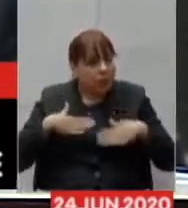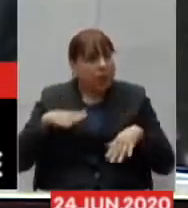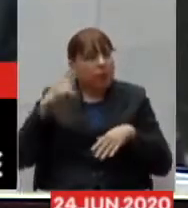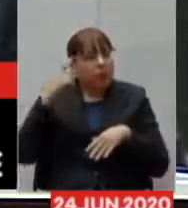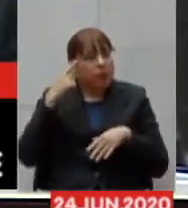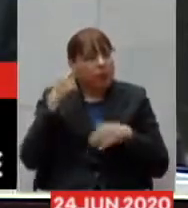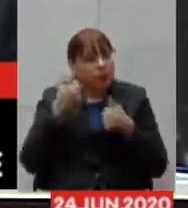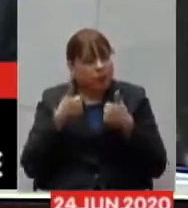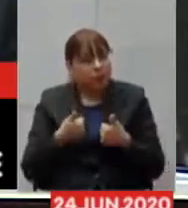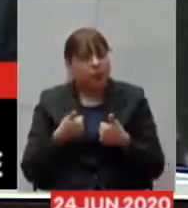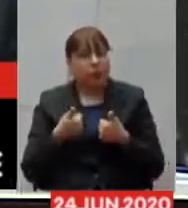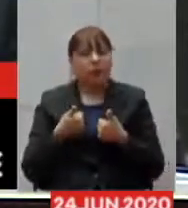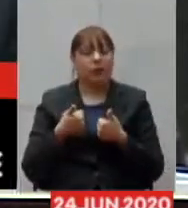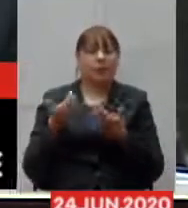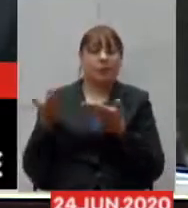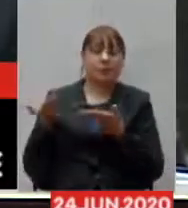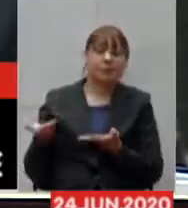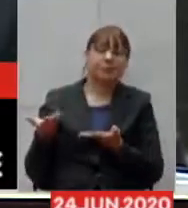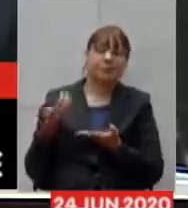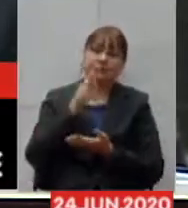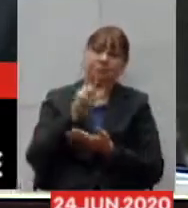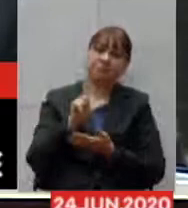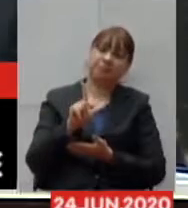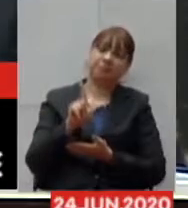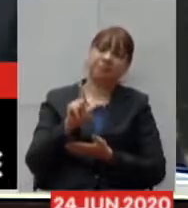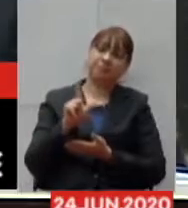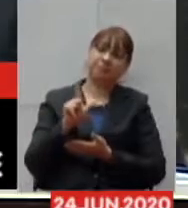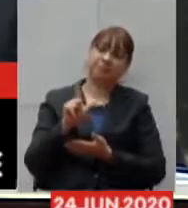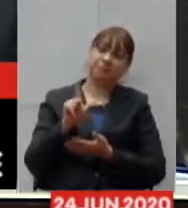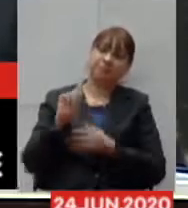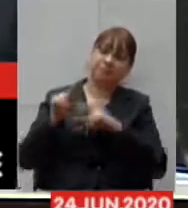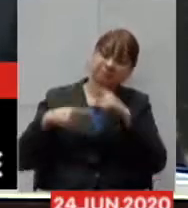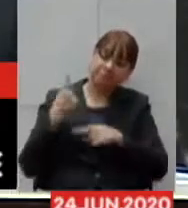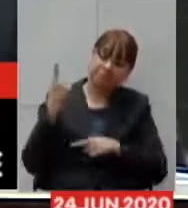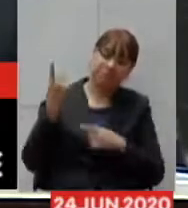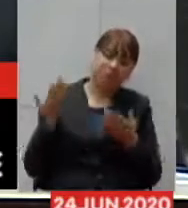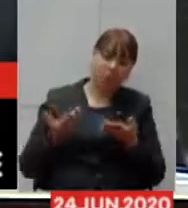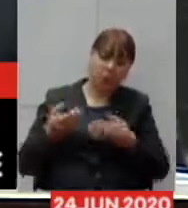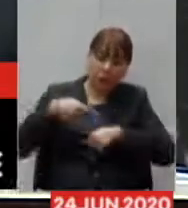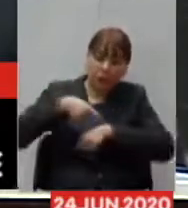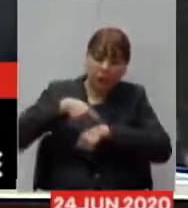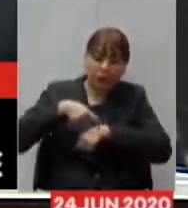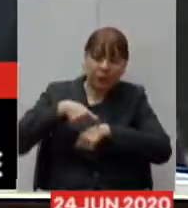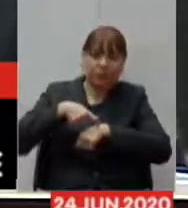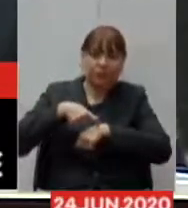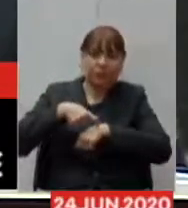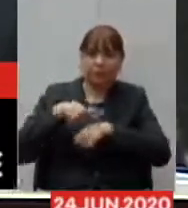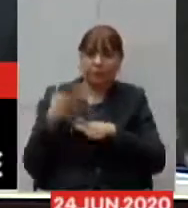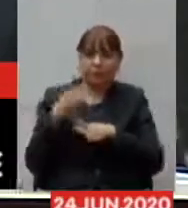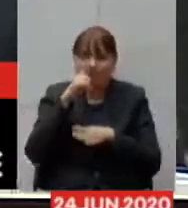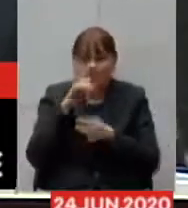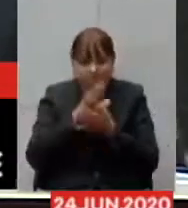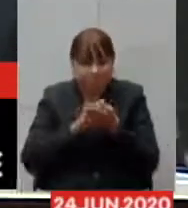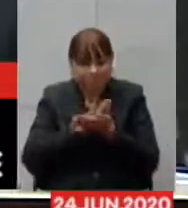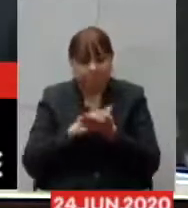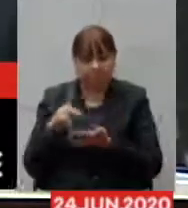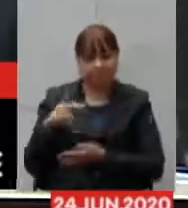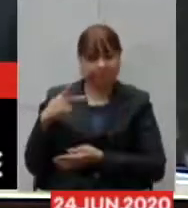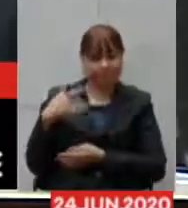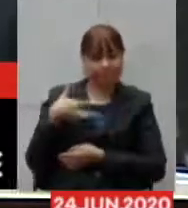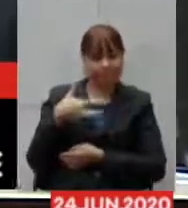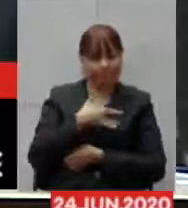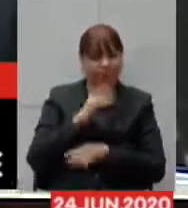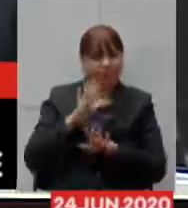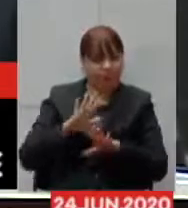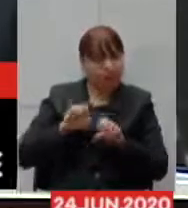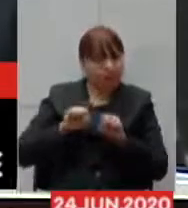que o senhor possa superar este momento também sem correr riscos maiores mas com a mesma